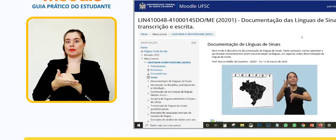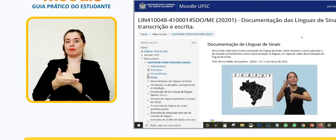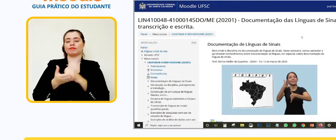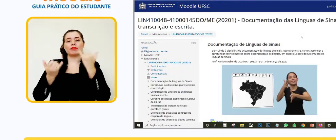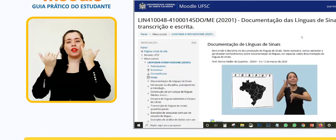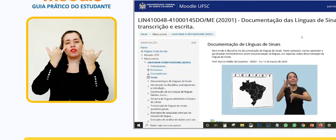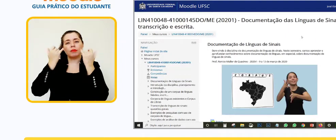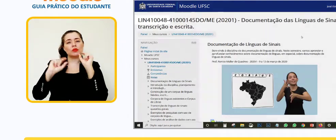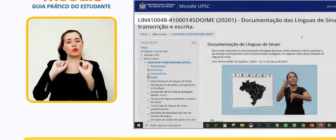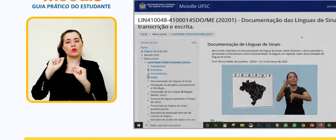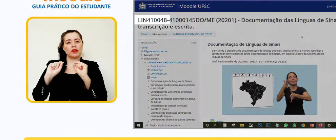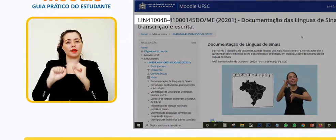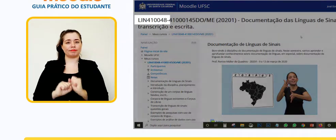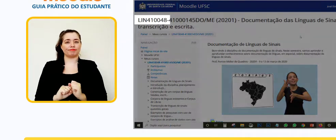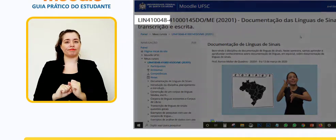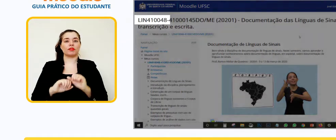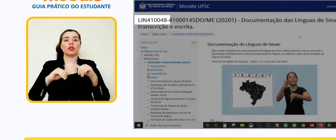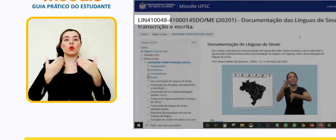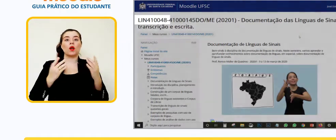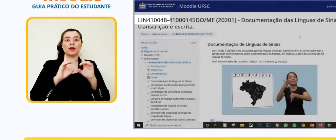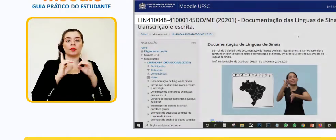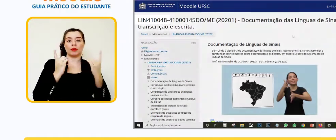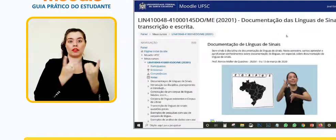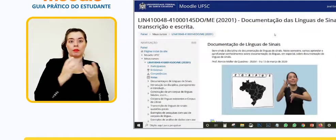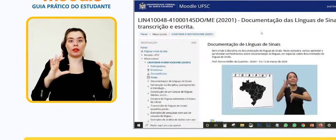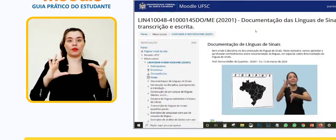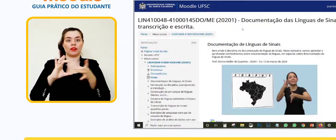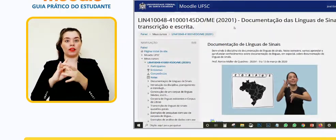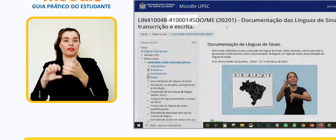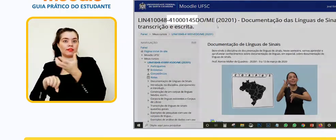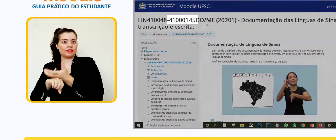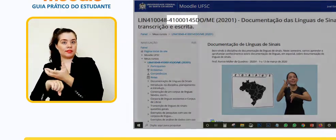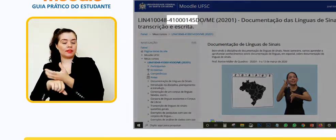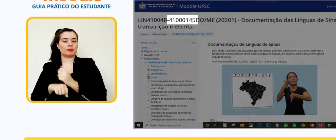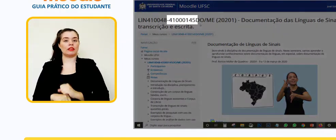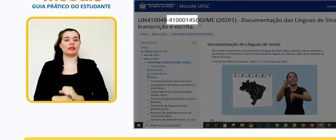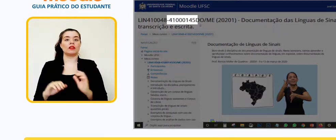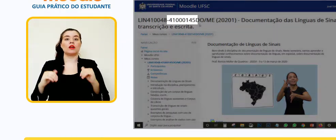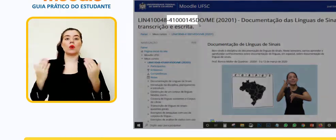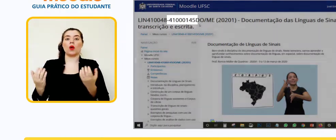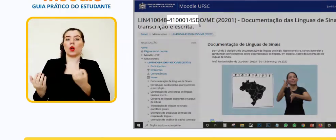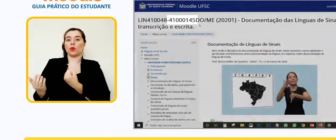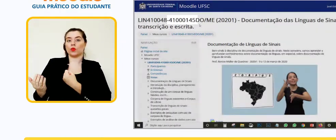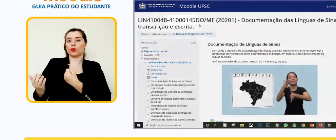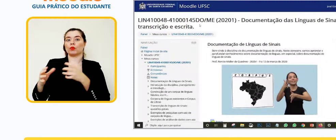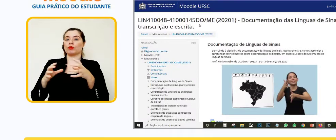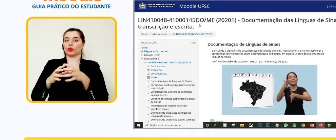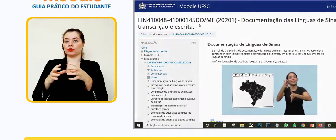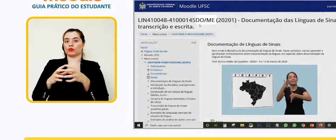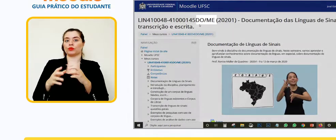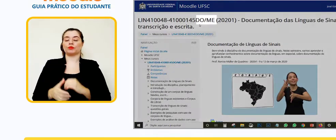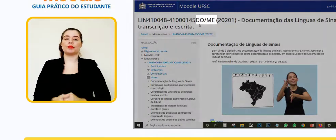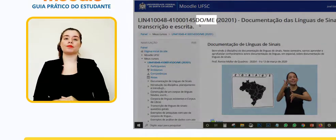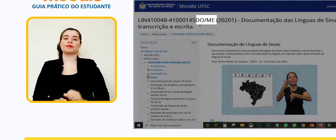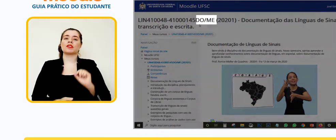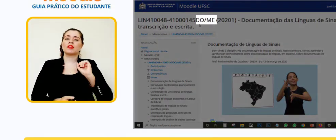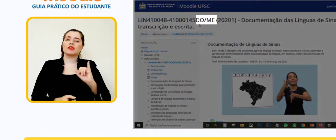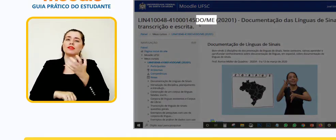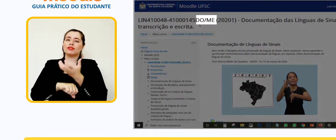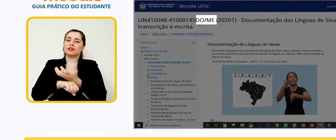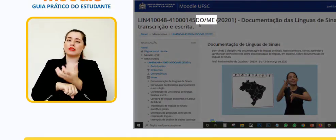você está matriculado. Informações como a qual departamento pertence essa disciplina, qual o número da turma,